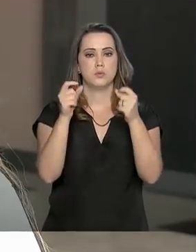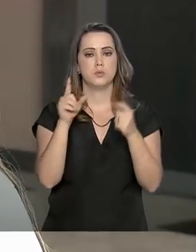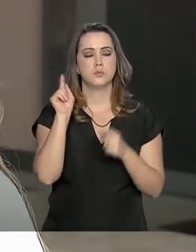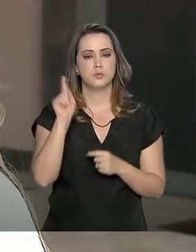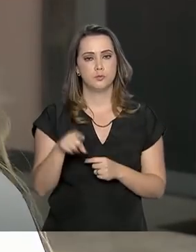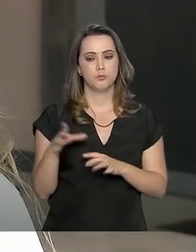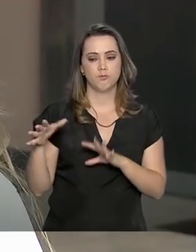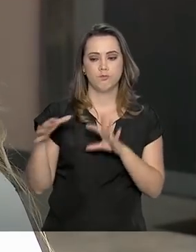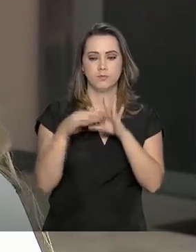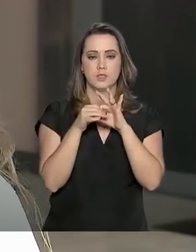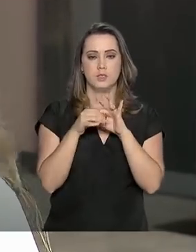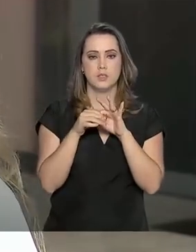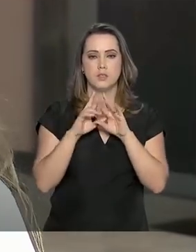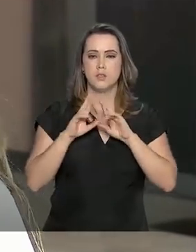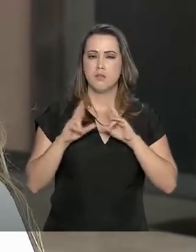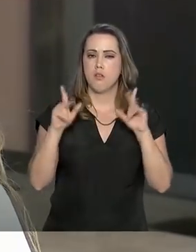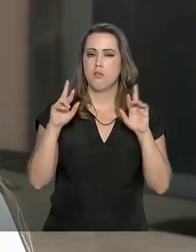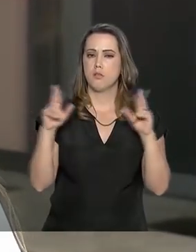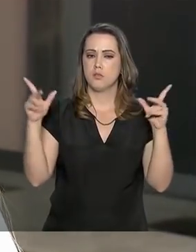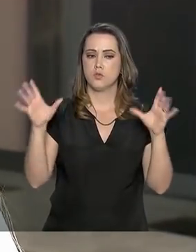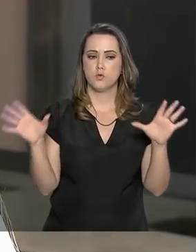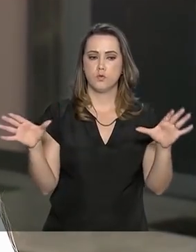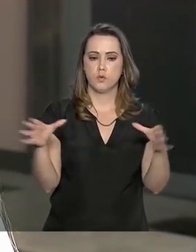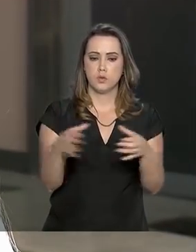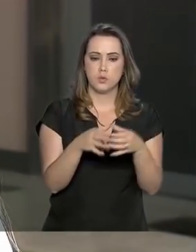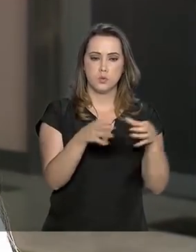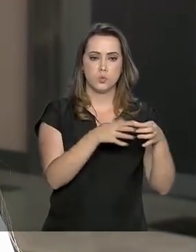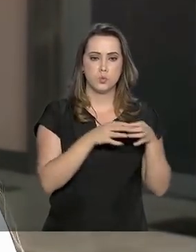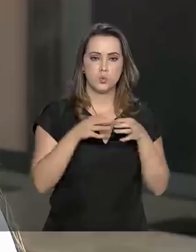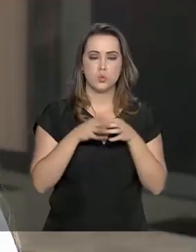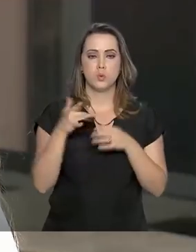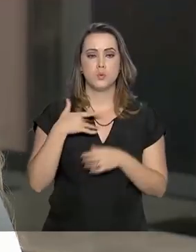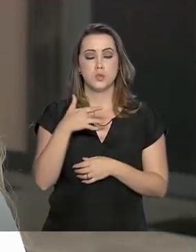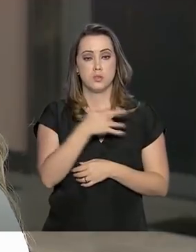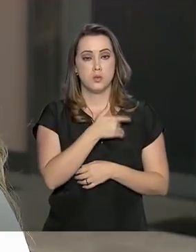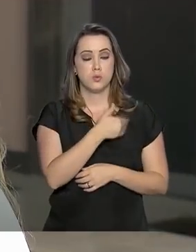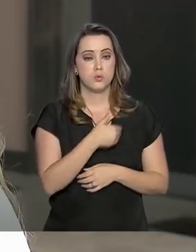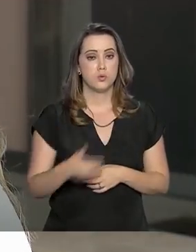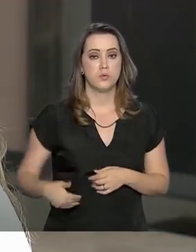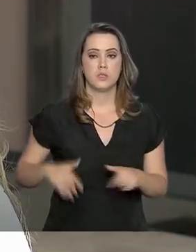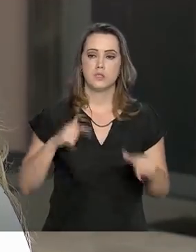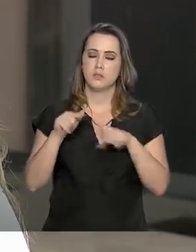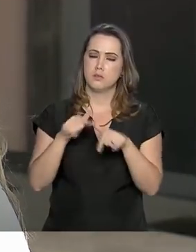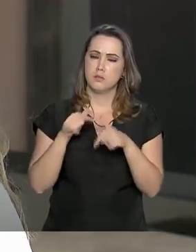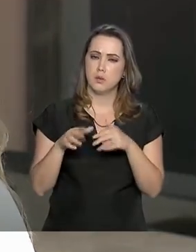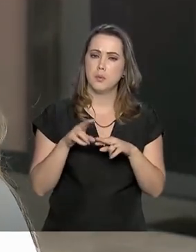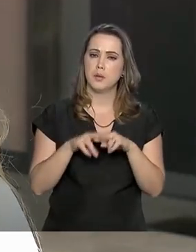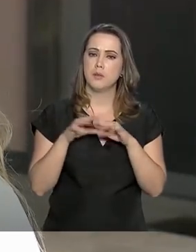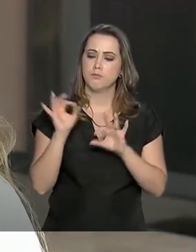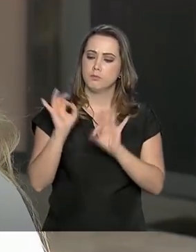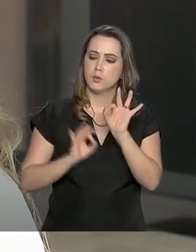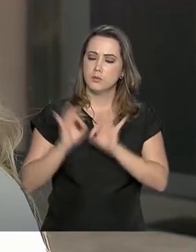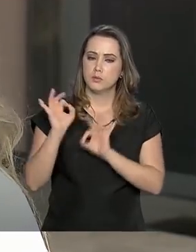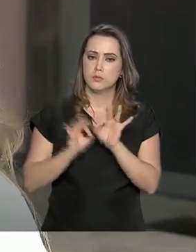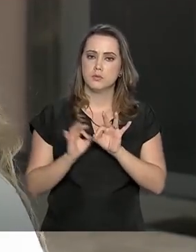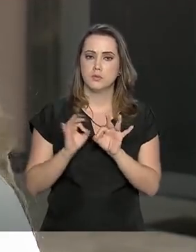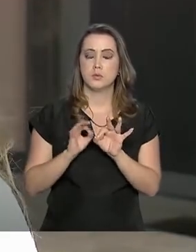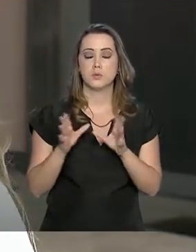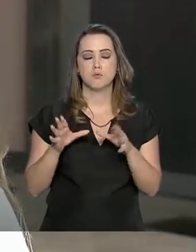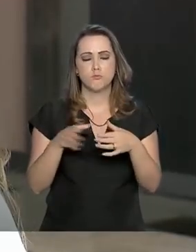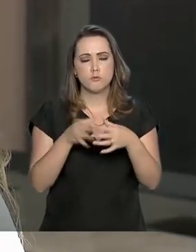integrar as diferentes instâncias de saúde pública, trabalhar de maneira organizada,